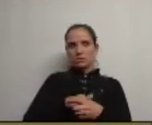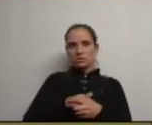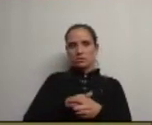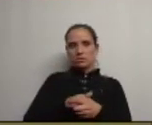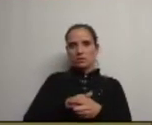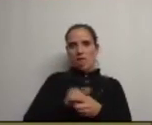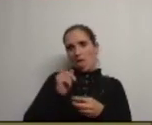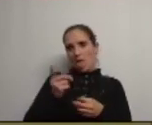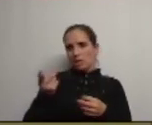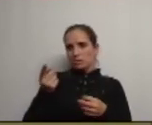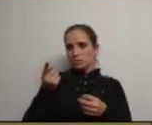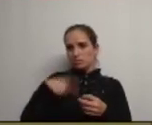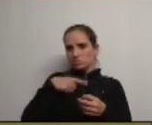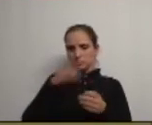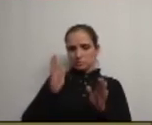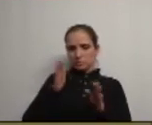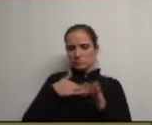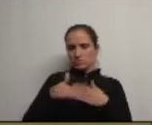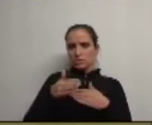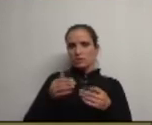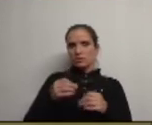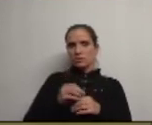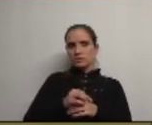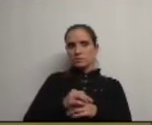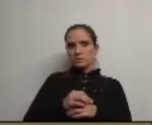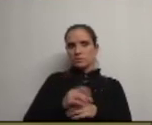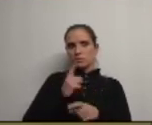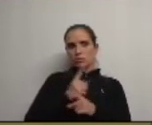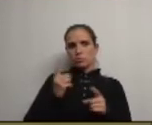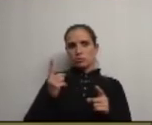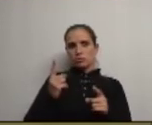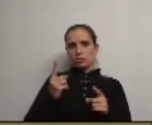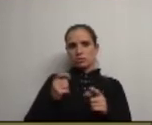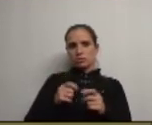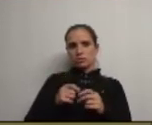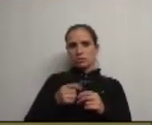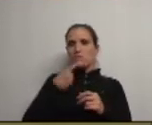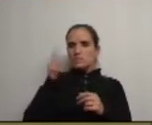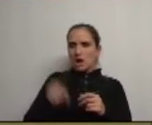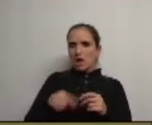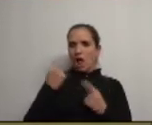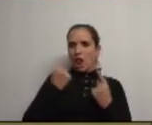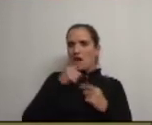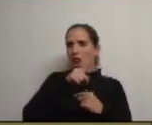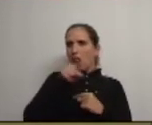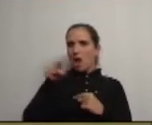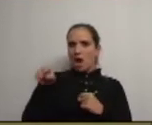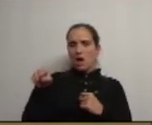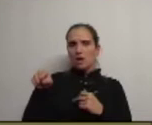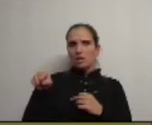é isto que nós temos de fazer porque mais uma vez alguém está aqui